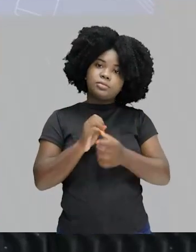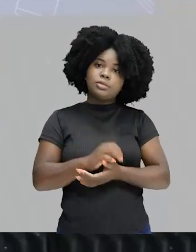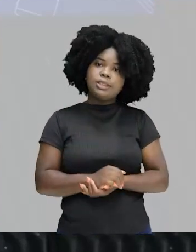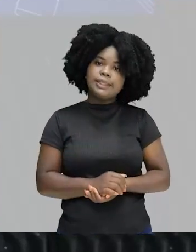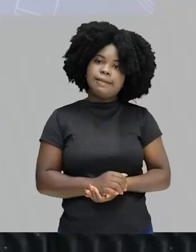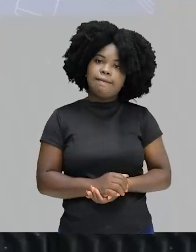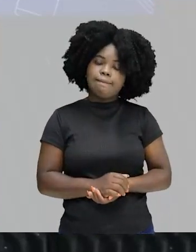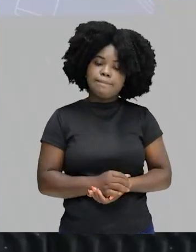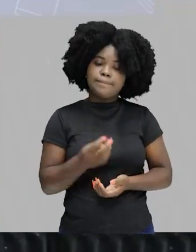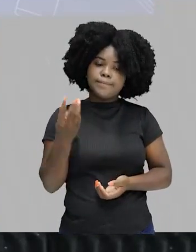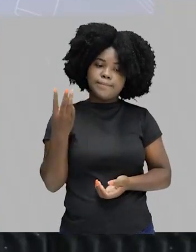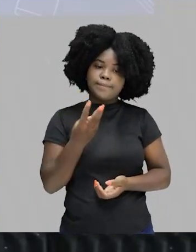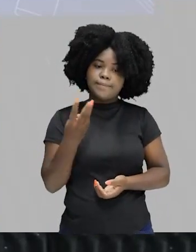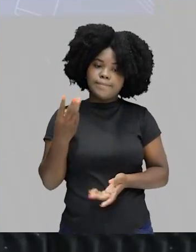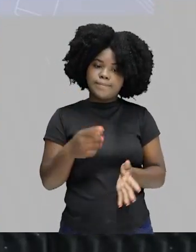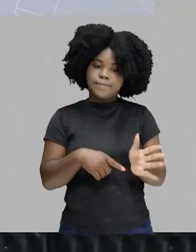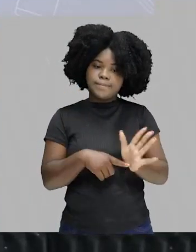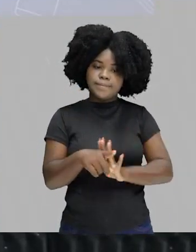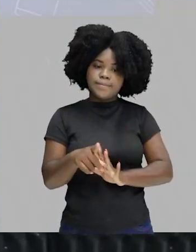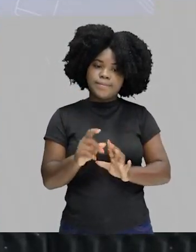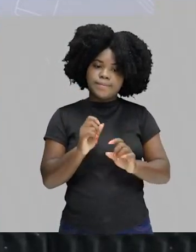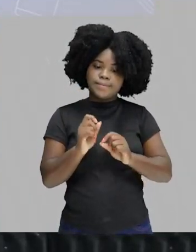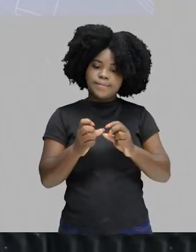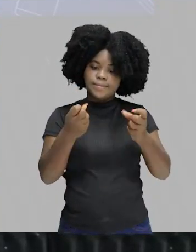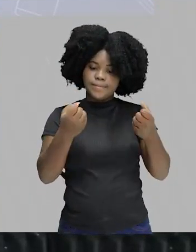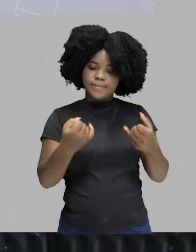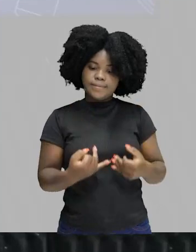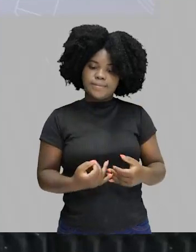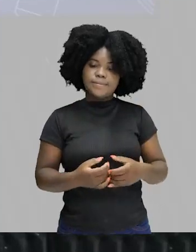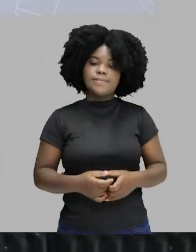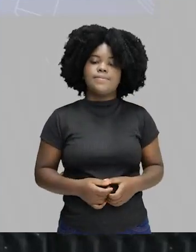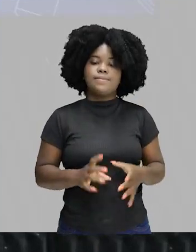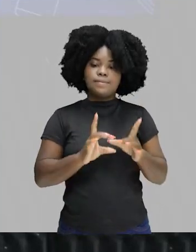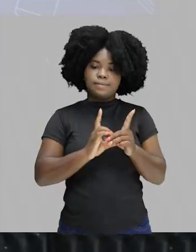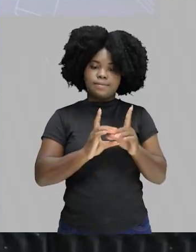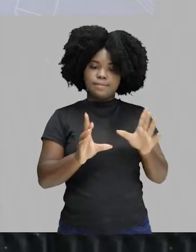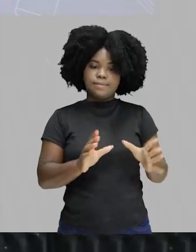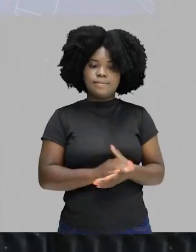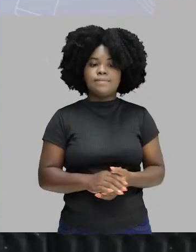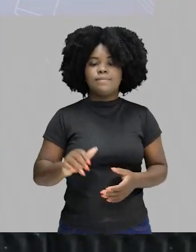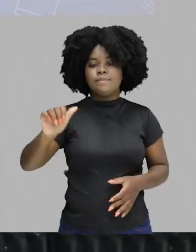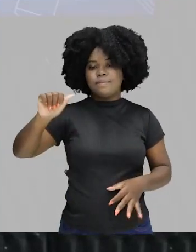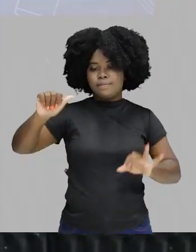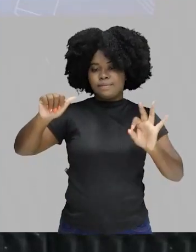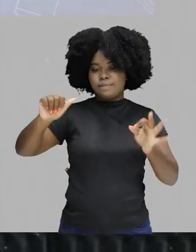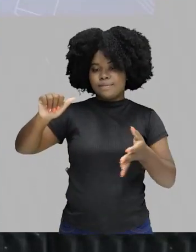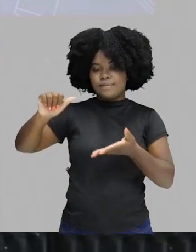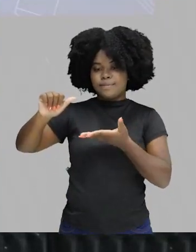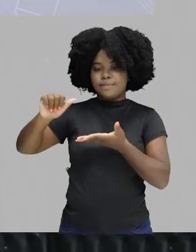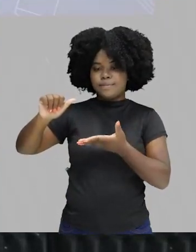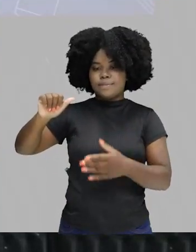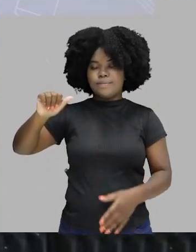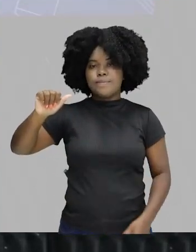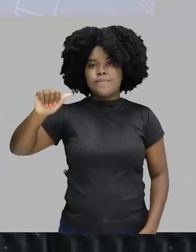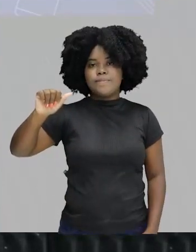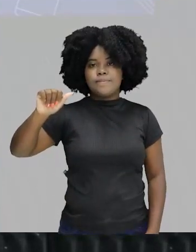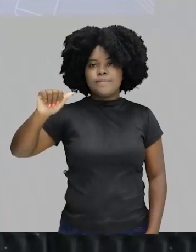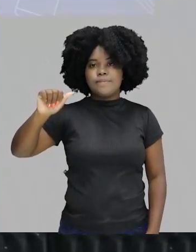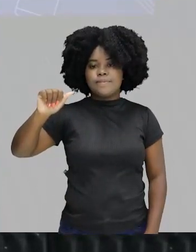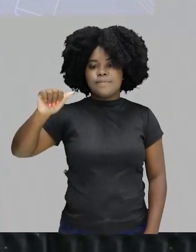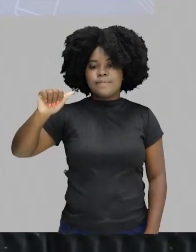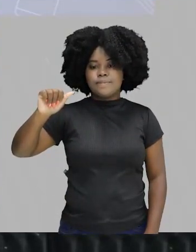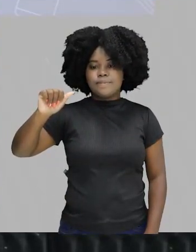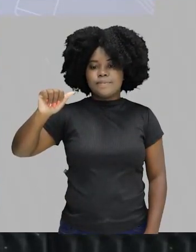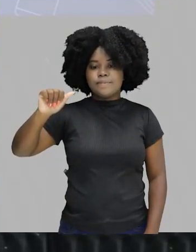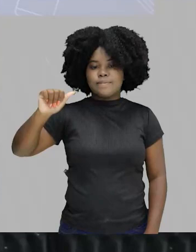terceira questão, que fala sobre a democracia formal, nós vamos ficar aí com a letra A mesmo. Então, você assinale, por favor, a